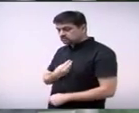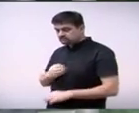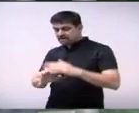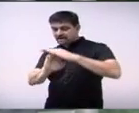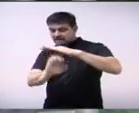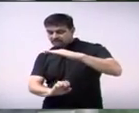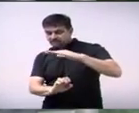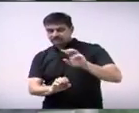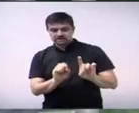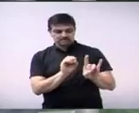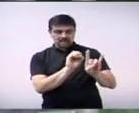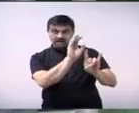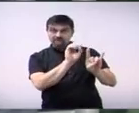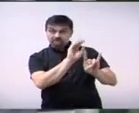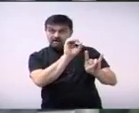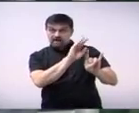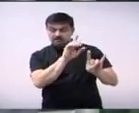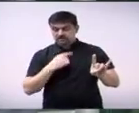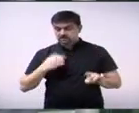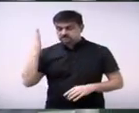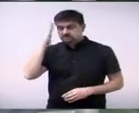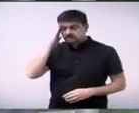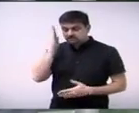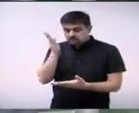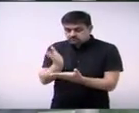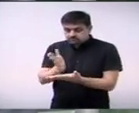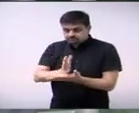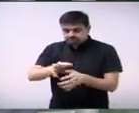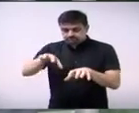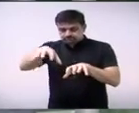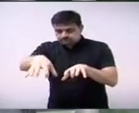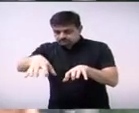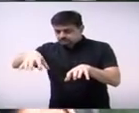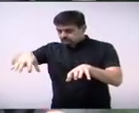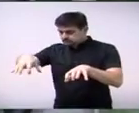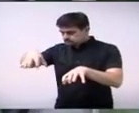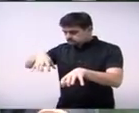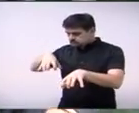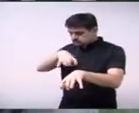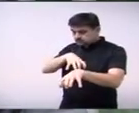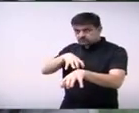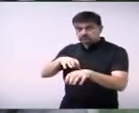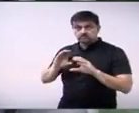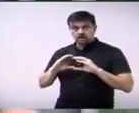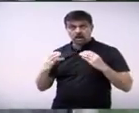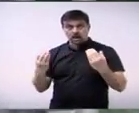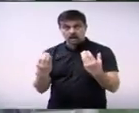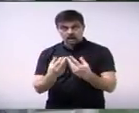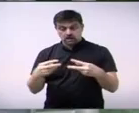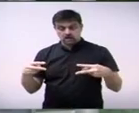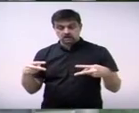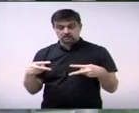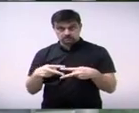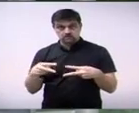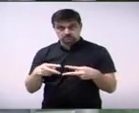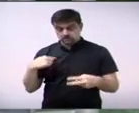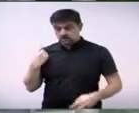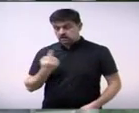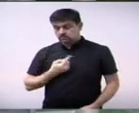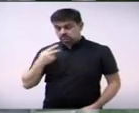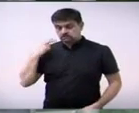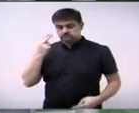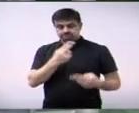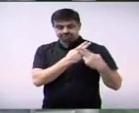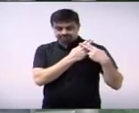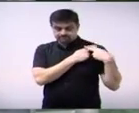e se reveste de uma grande importância e a Câmara de Vereadores tem essa responsabilidade e oportunidade